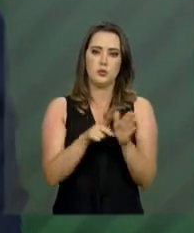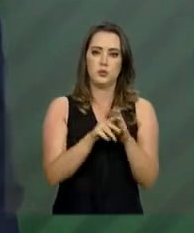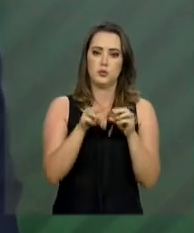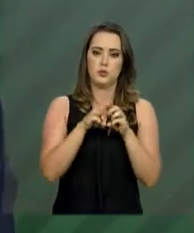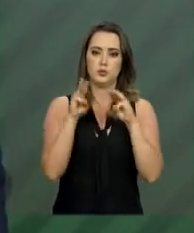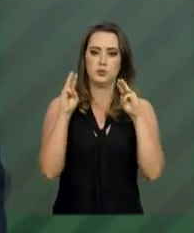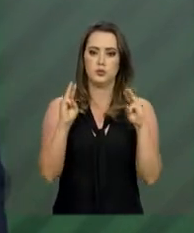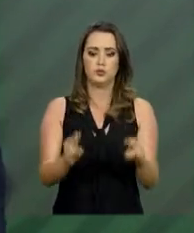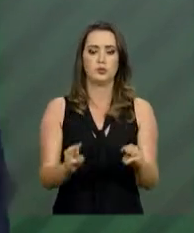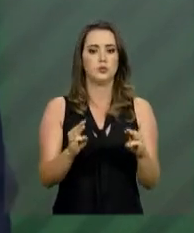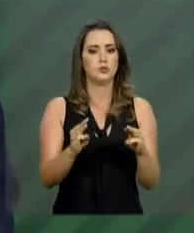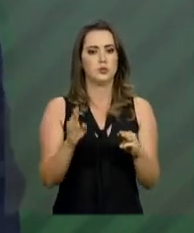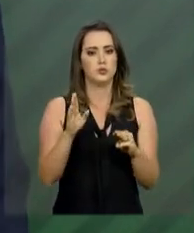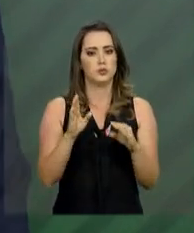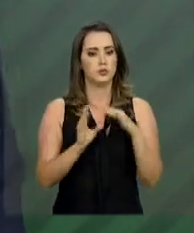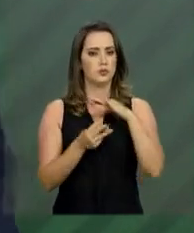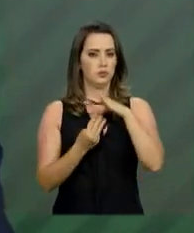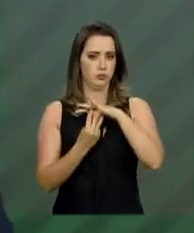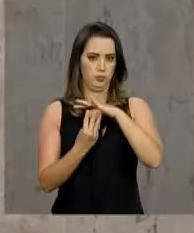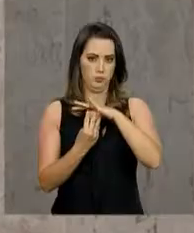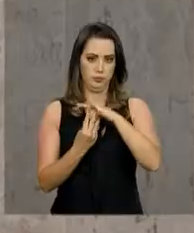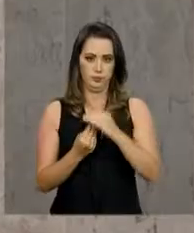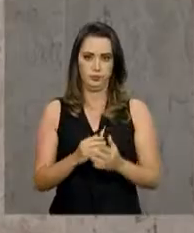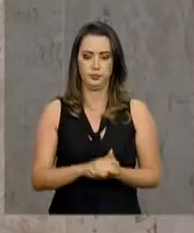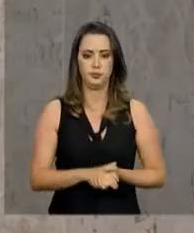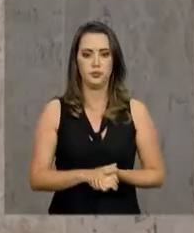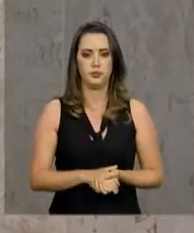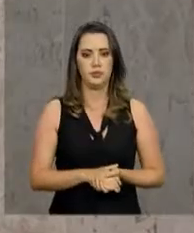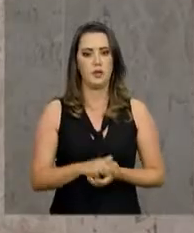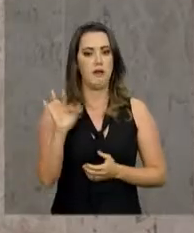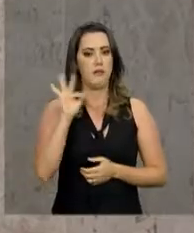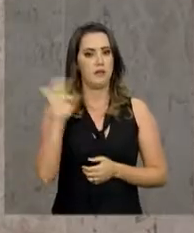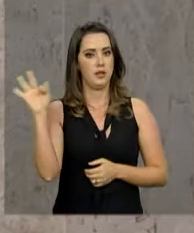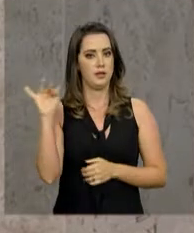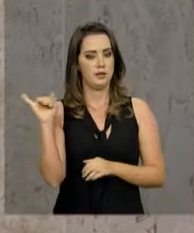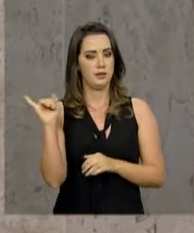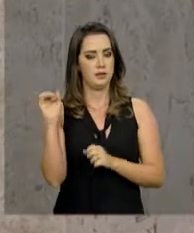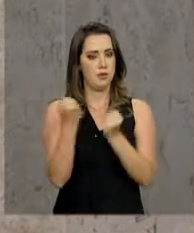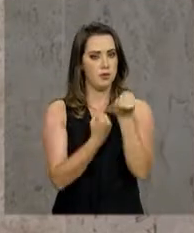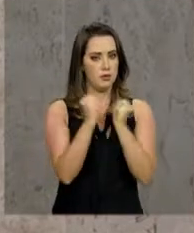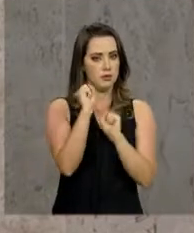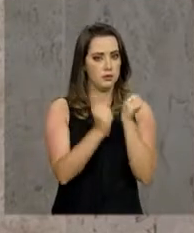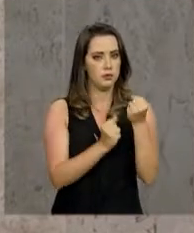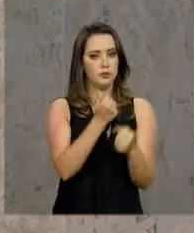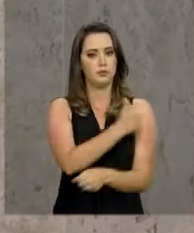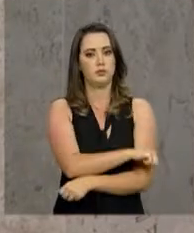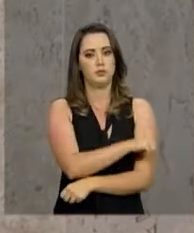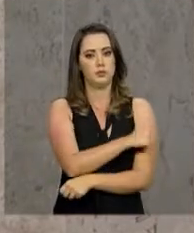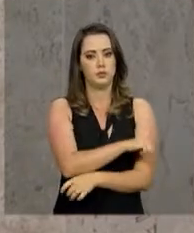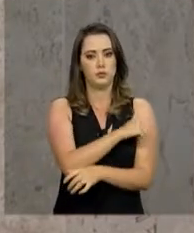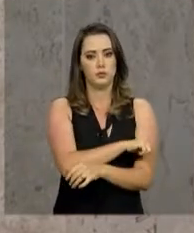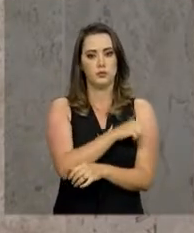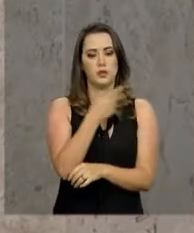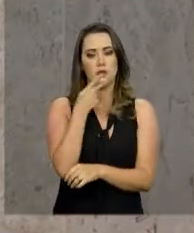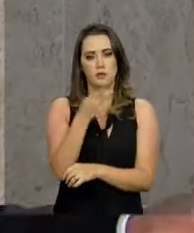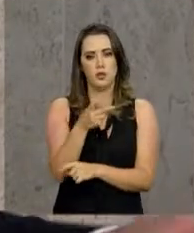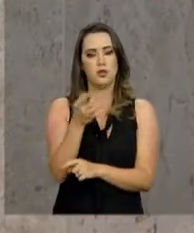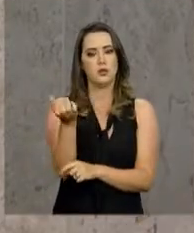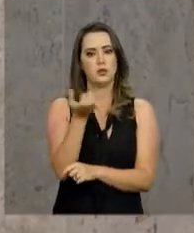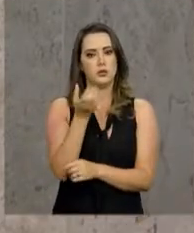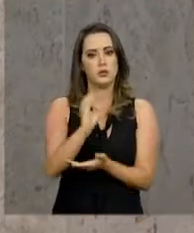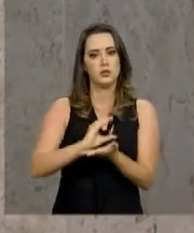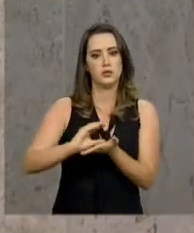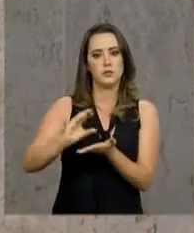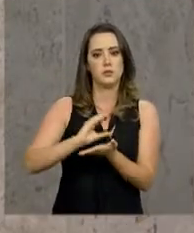para o Museu Nacional. A Federação das Indústrias do Estado do Rio de Janeiro manifestou interesse em